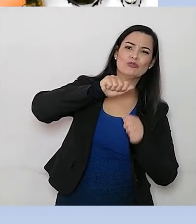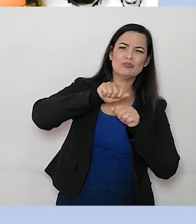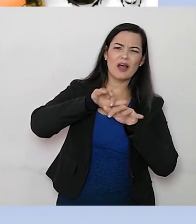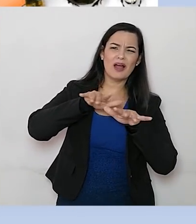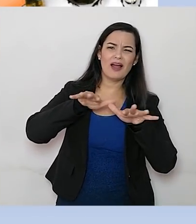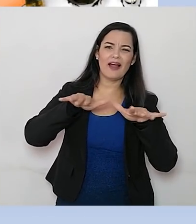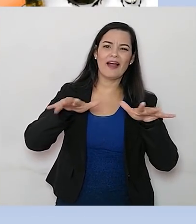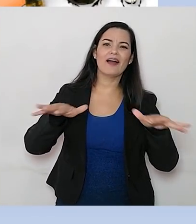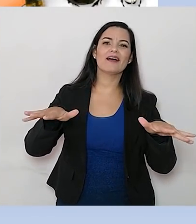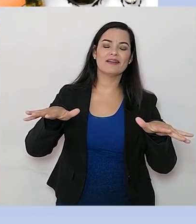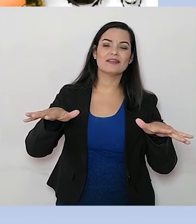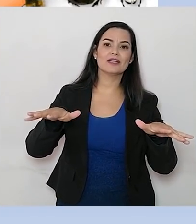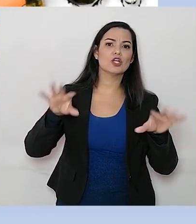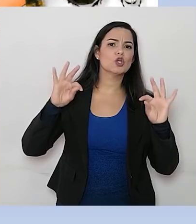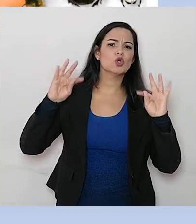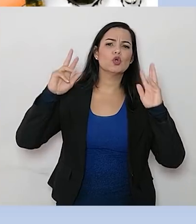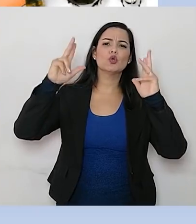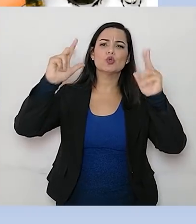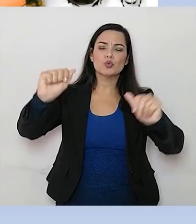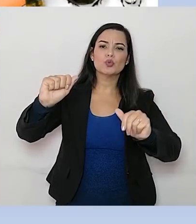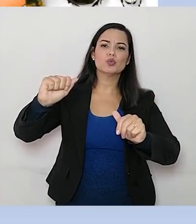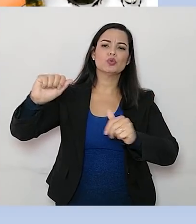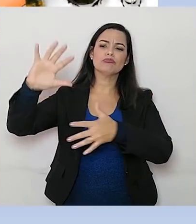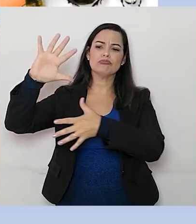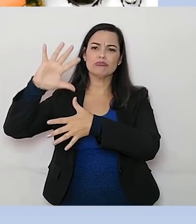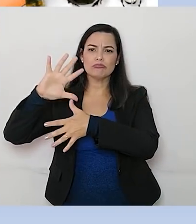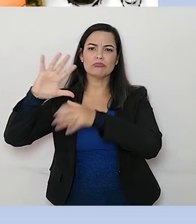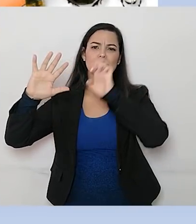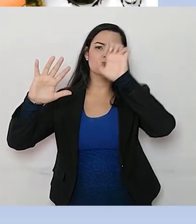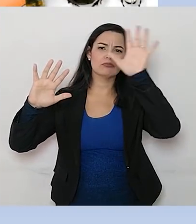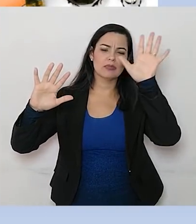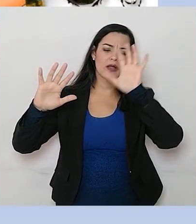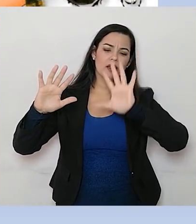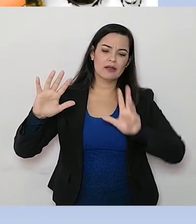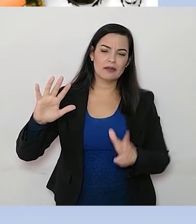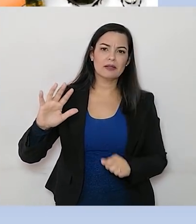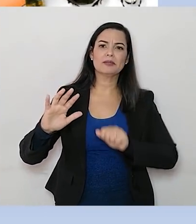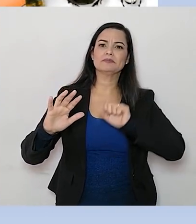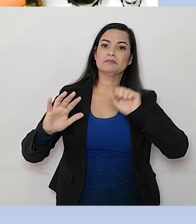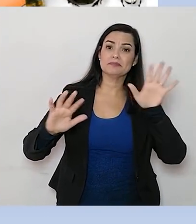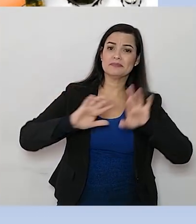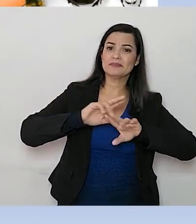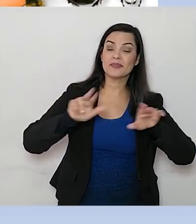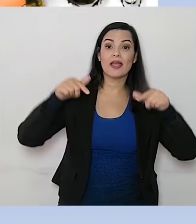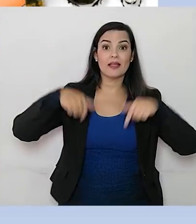espalhados por todos os continentes. Só que, Brasil, a estimativa é que existam aproximadamente 400